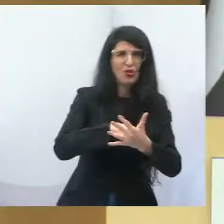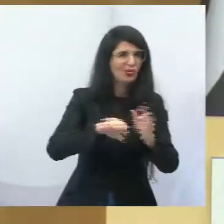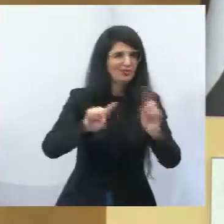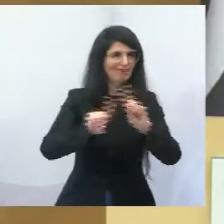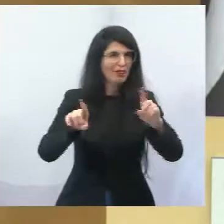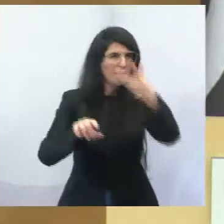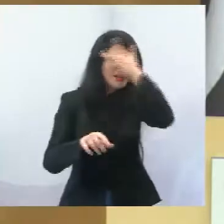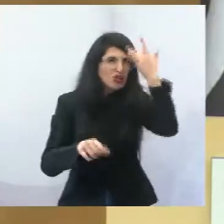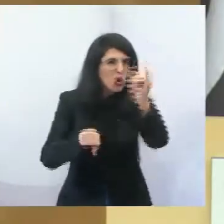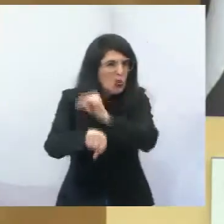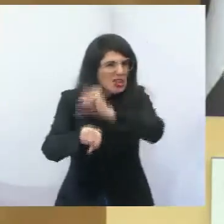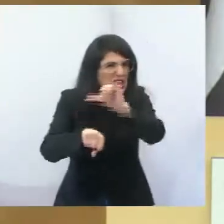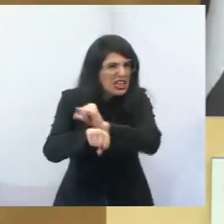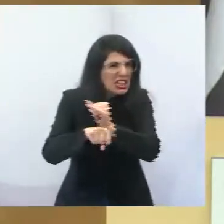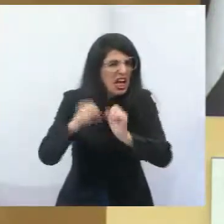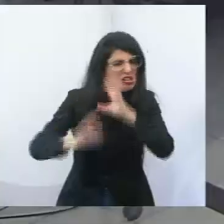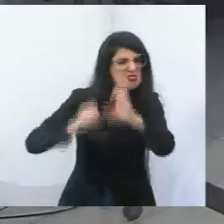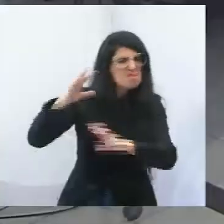lamentável.